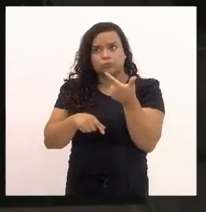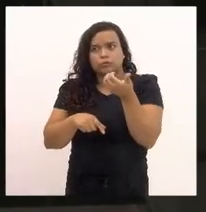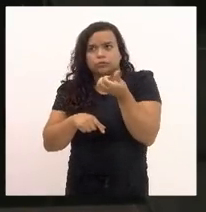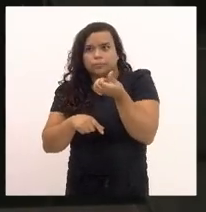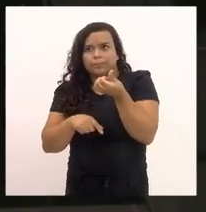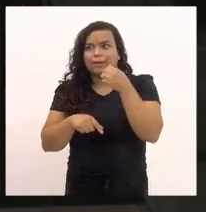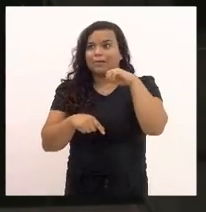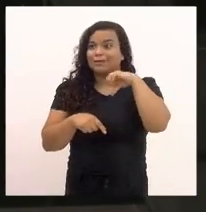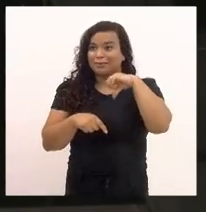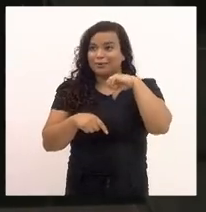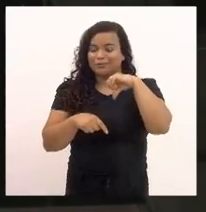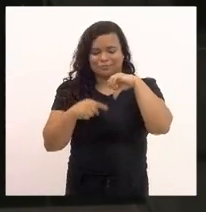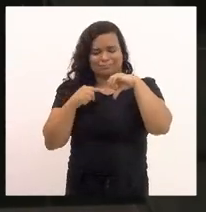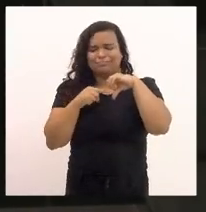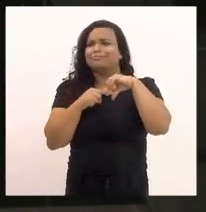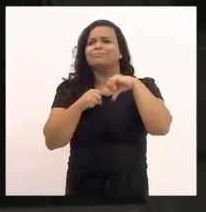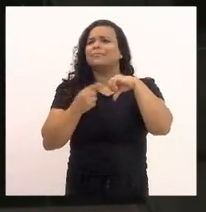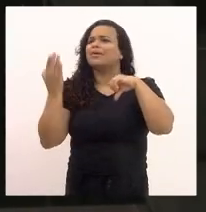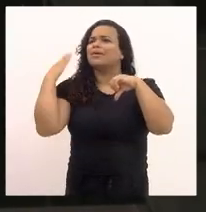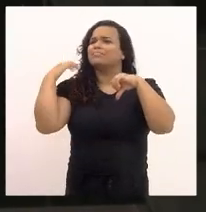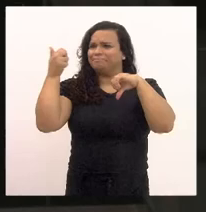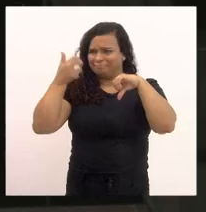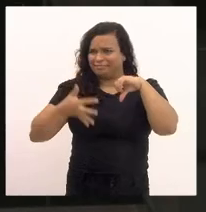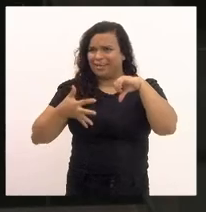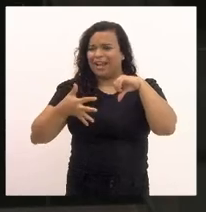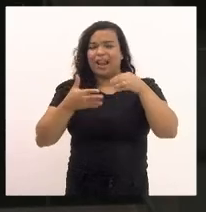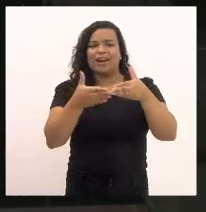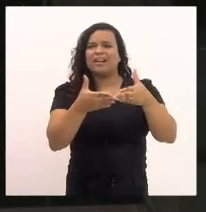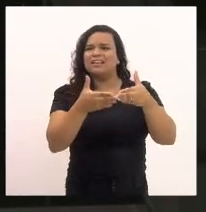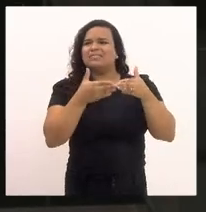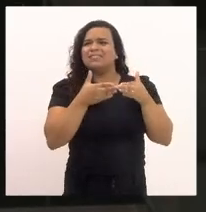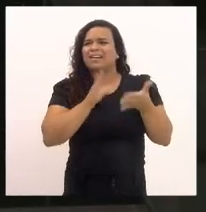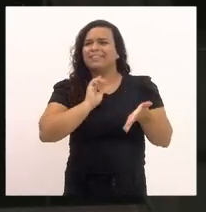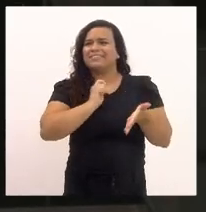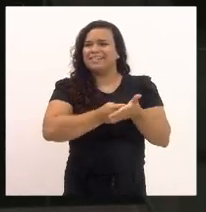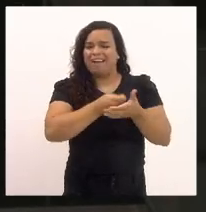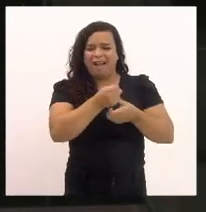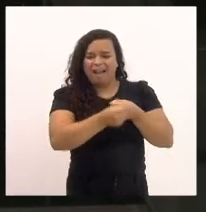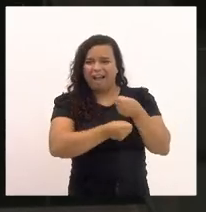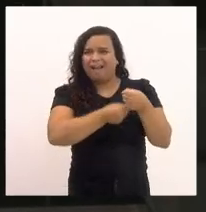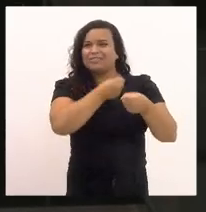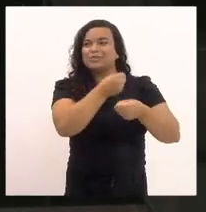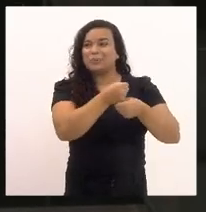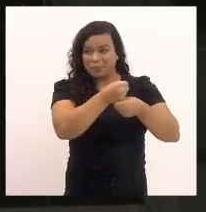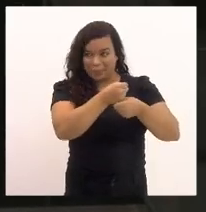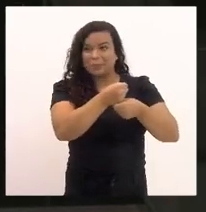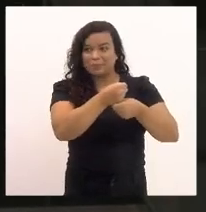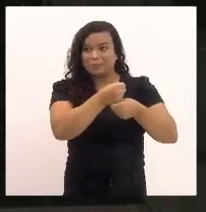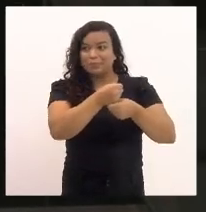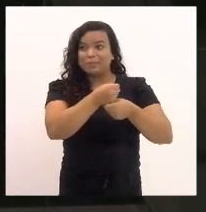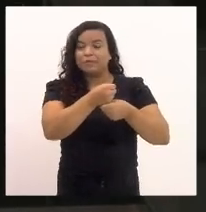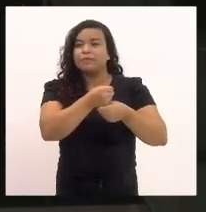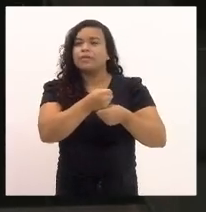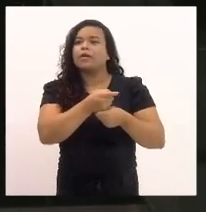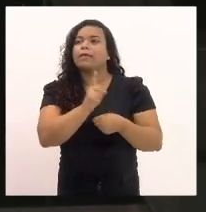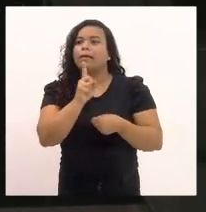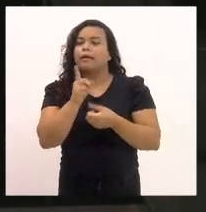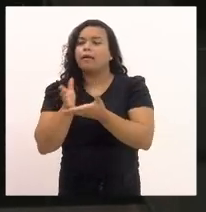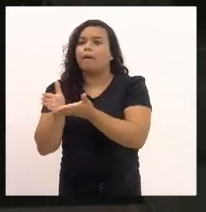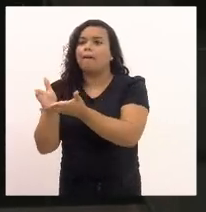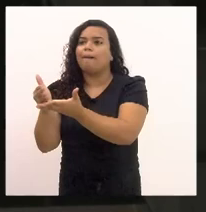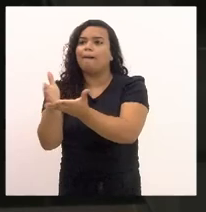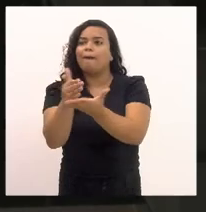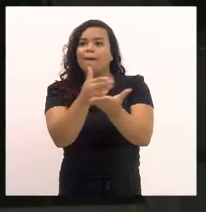definia que o licenciamento anual era recolhido